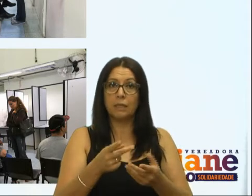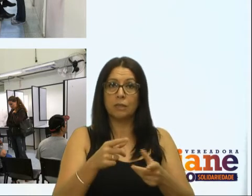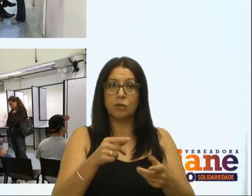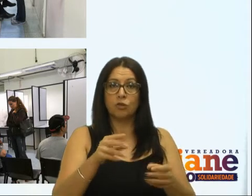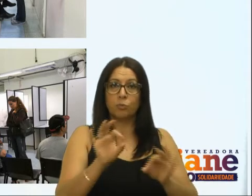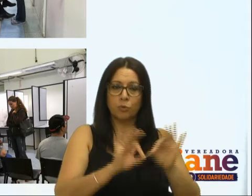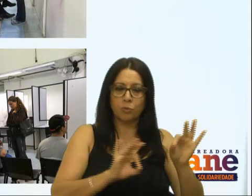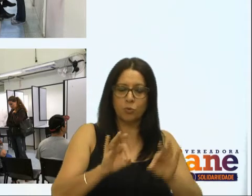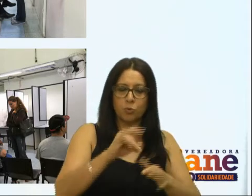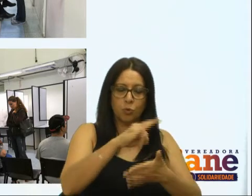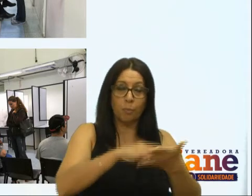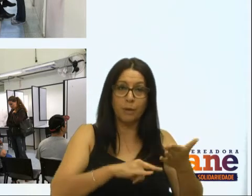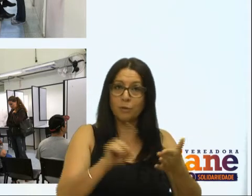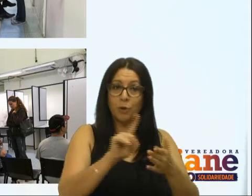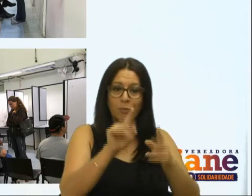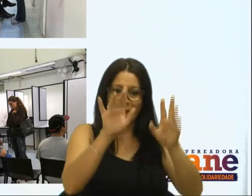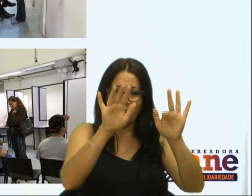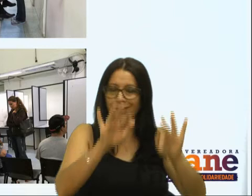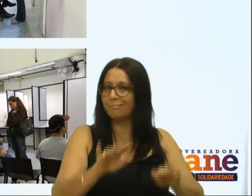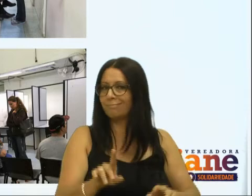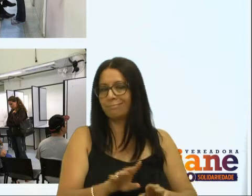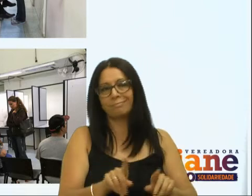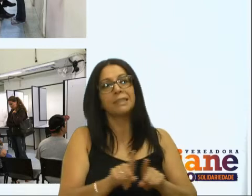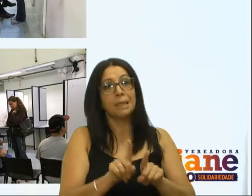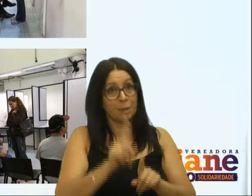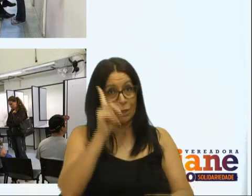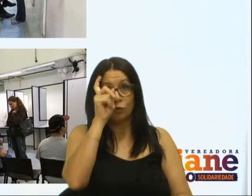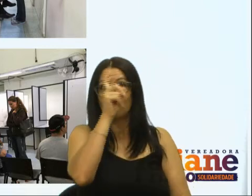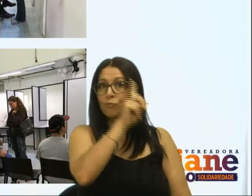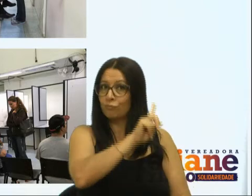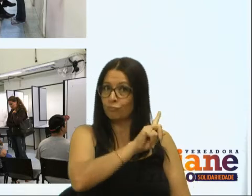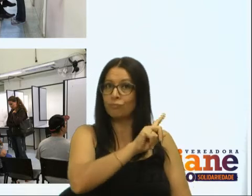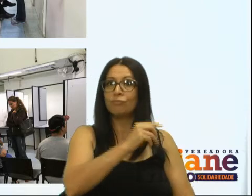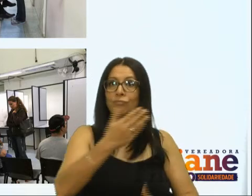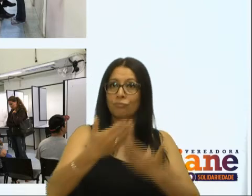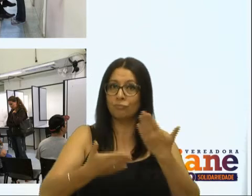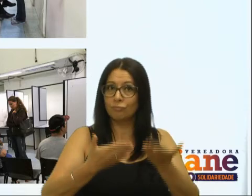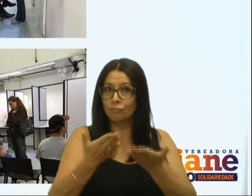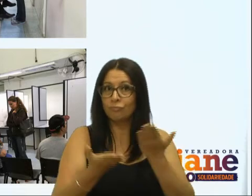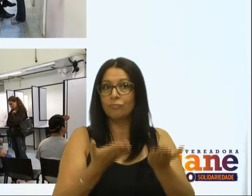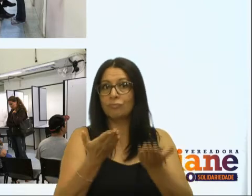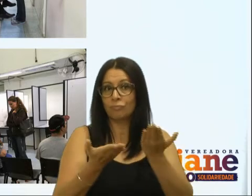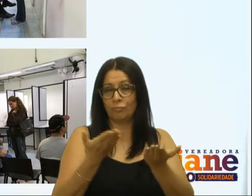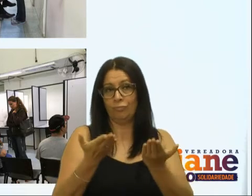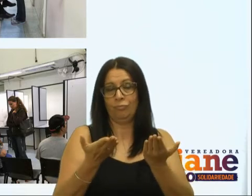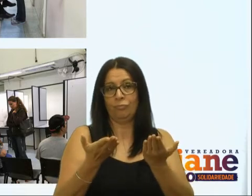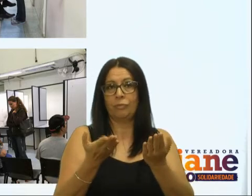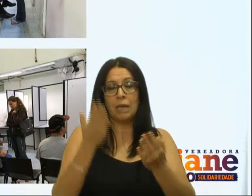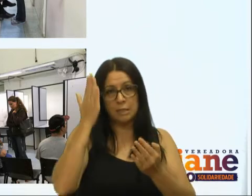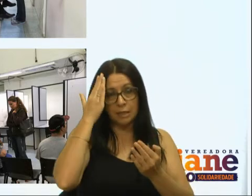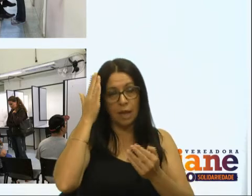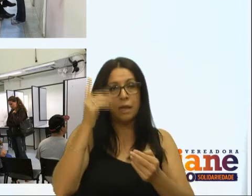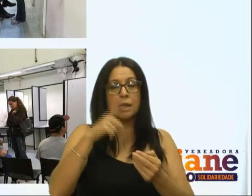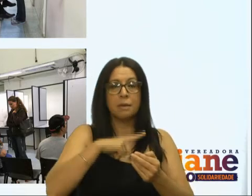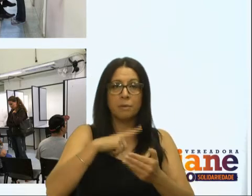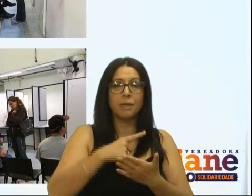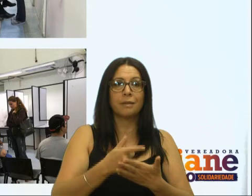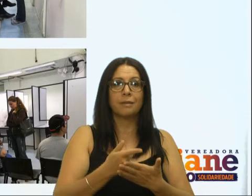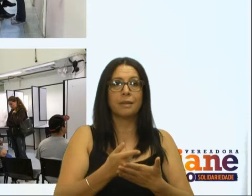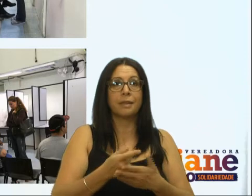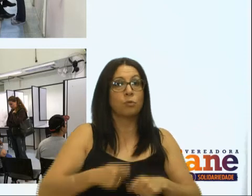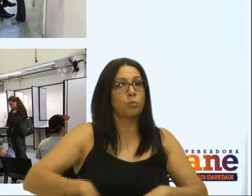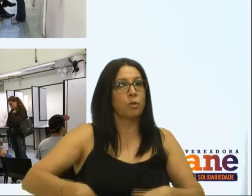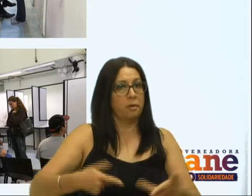estarem ainda digitalizados também dificulta o atendimento, a gente sabe que isso gera um